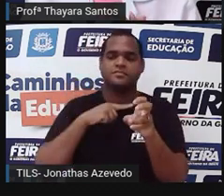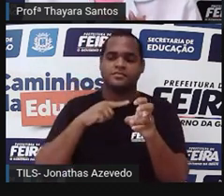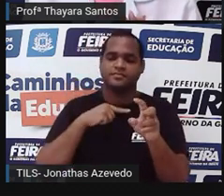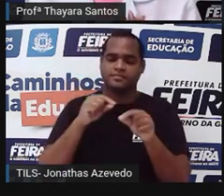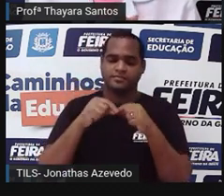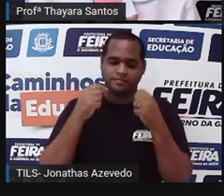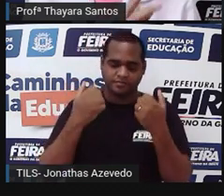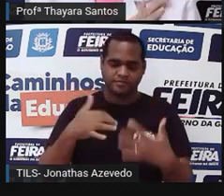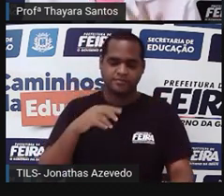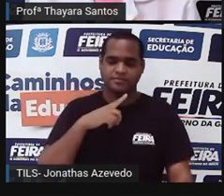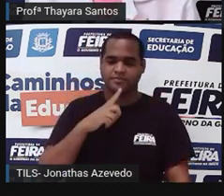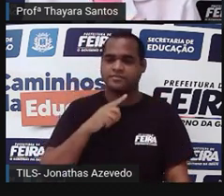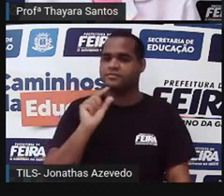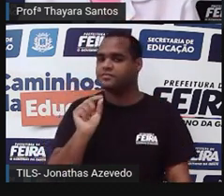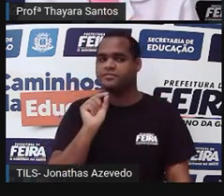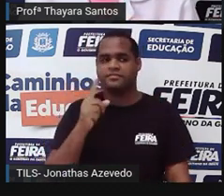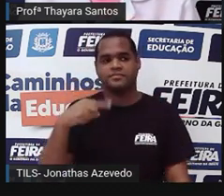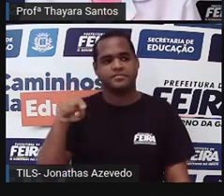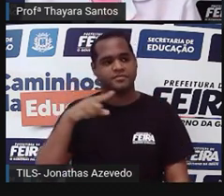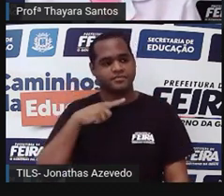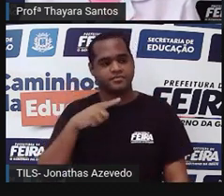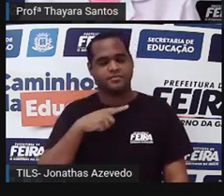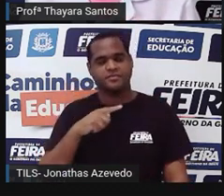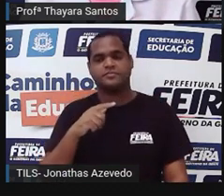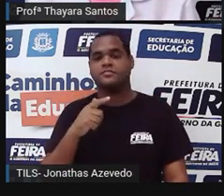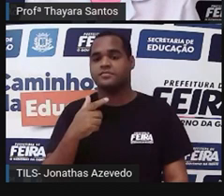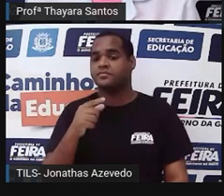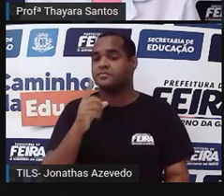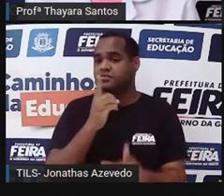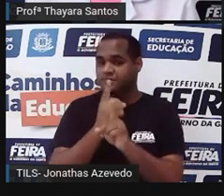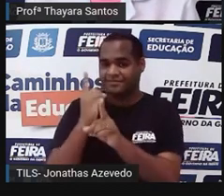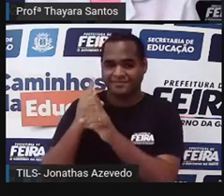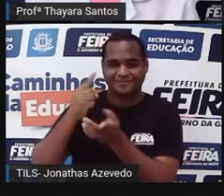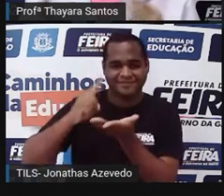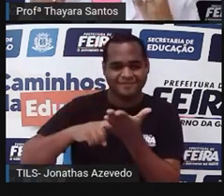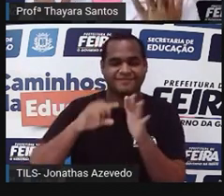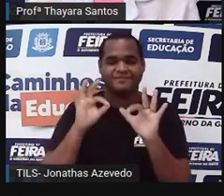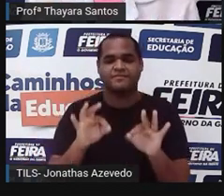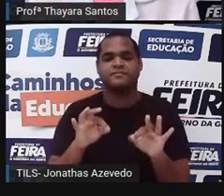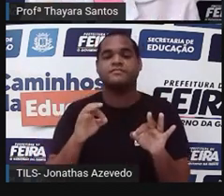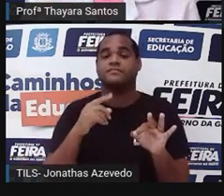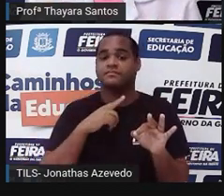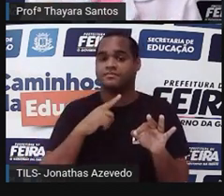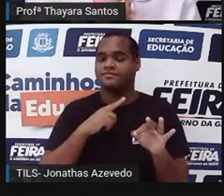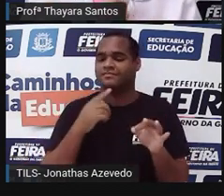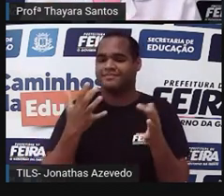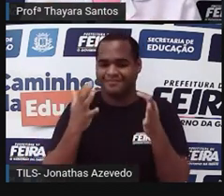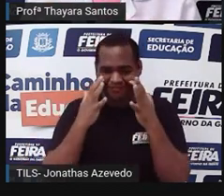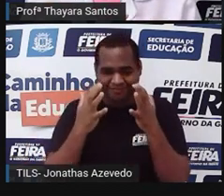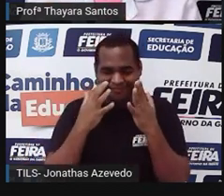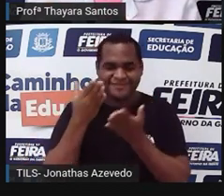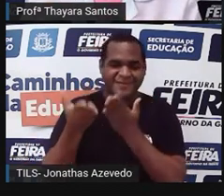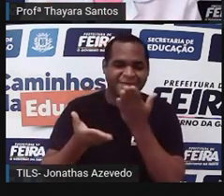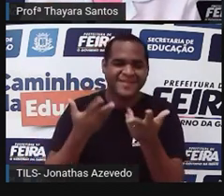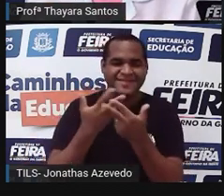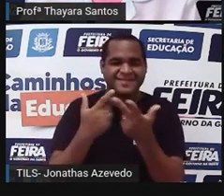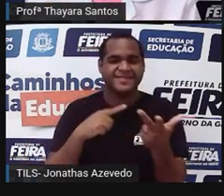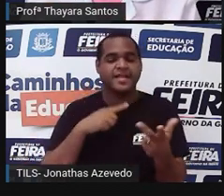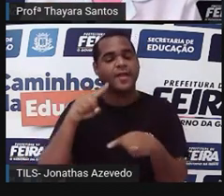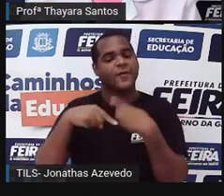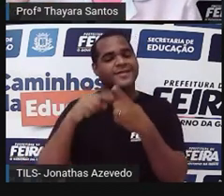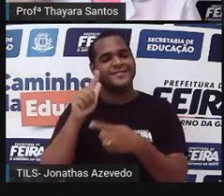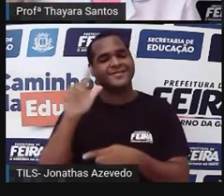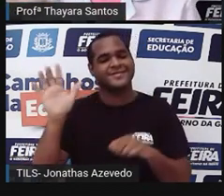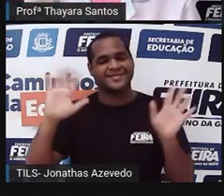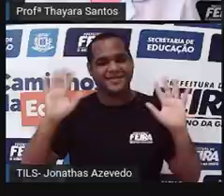morrendo de saudade, mas eu sei que a gente já tem um encontro marcado na nossa próxima aula. Então, se cuidem. Eu aguardo vocês na próxima aula,